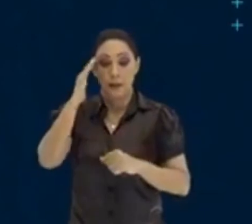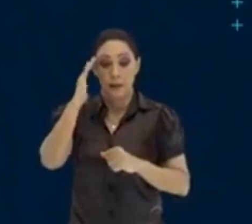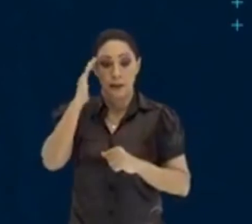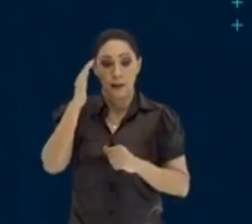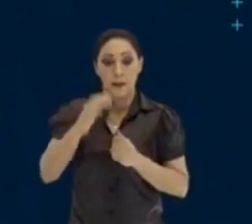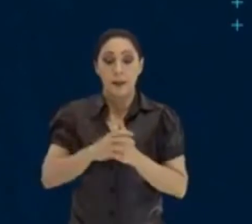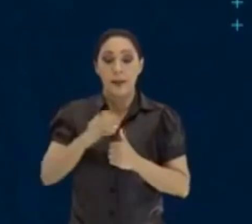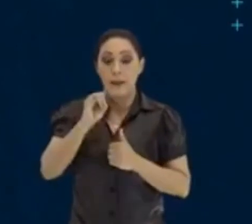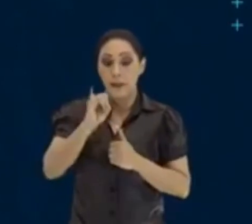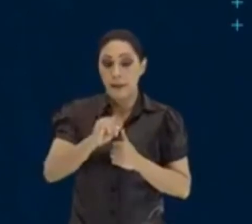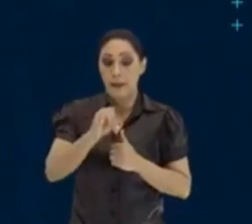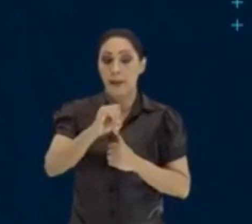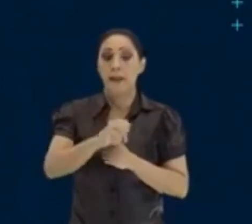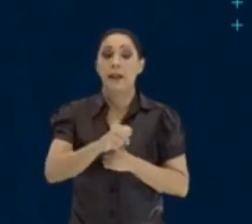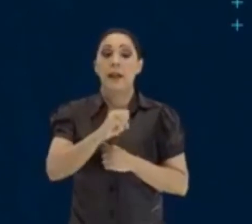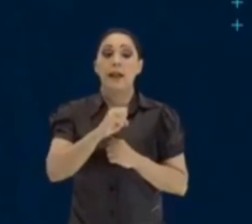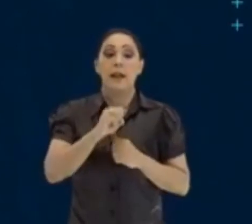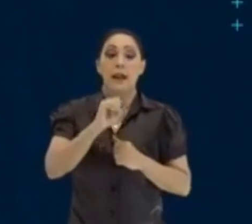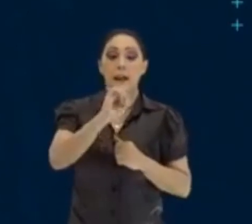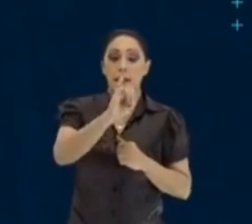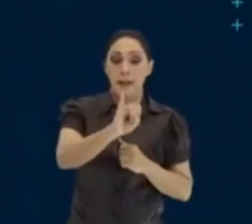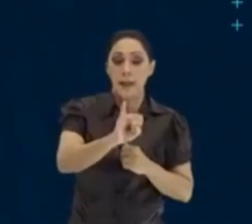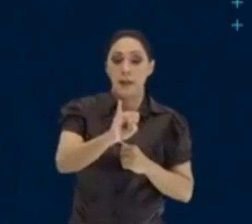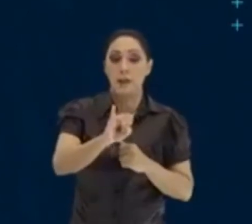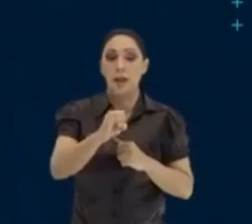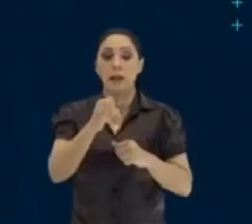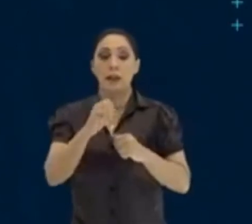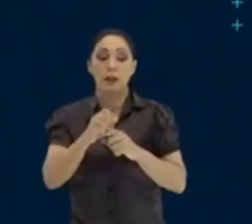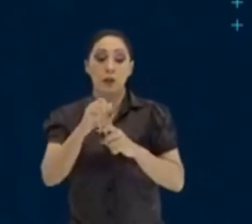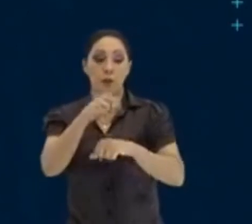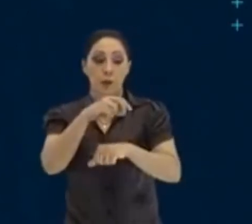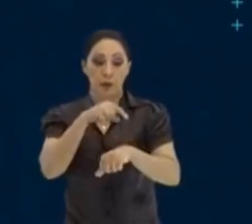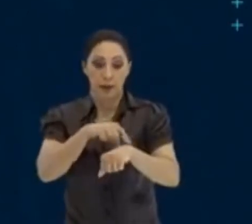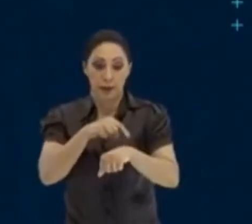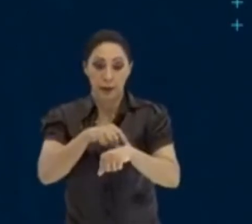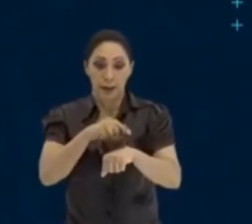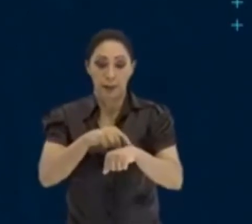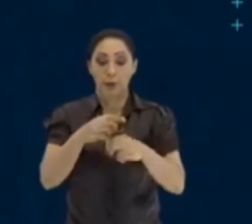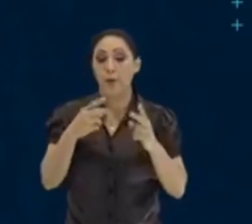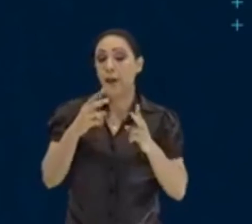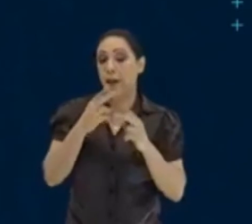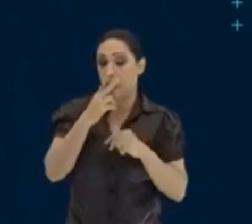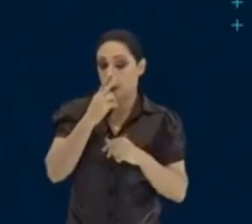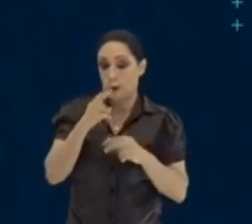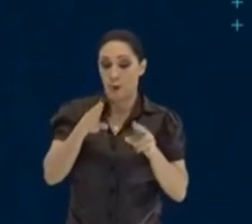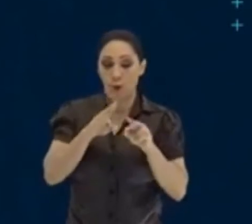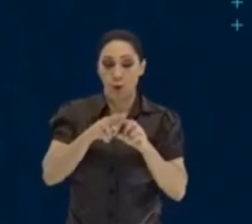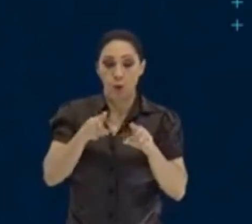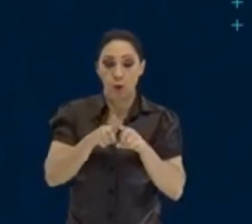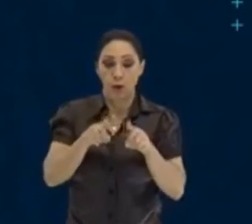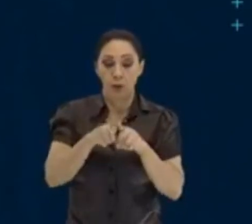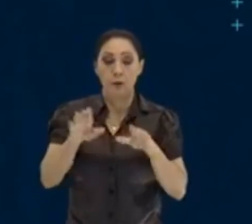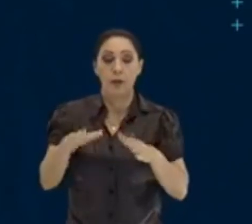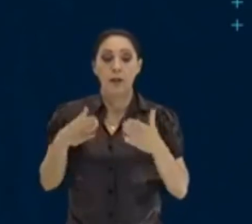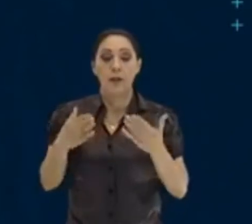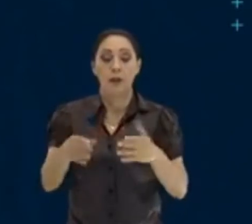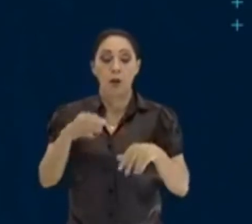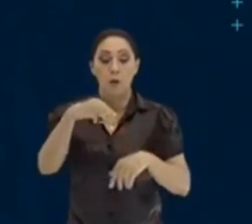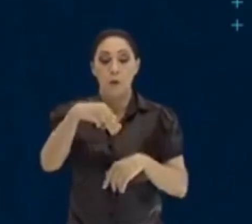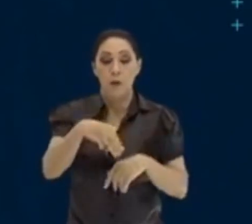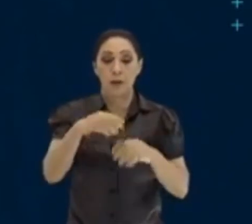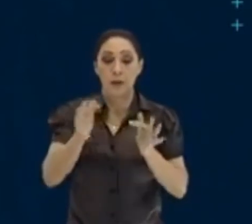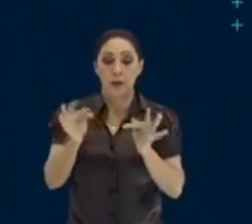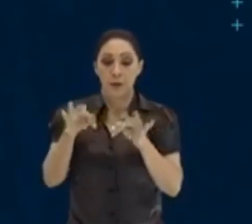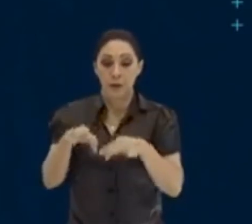tempo estão em meses. Ótimo, perfeito. Tu já sabes que o objetivo é encontrar o saldo da aplicação, o montante final da